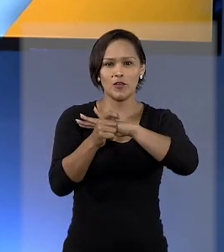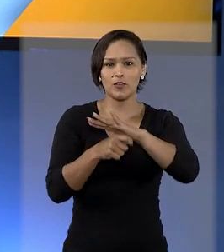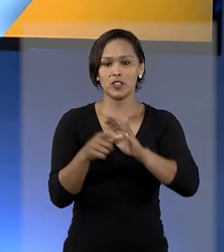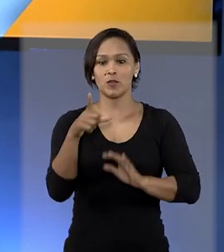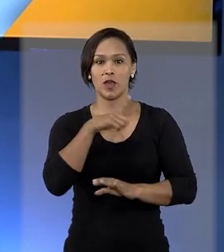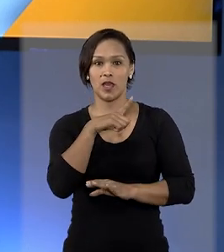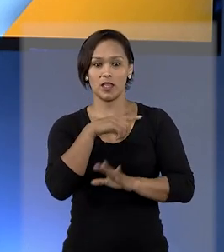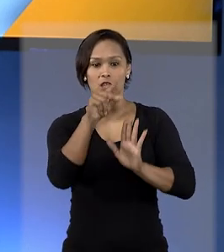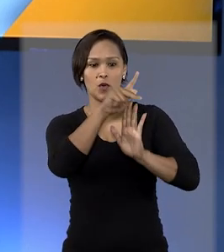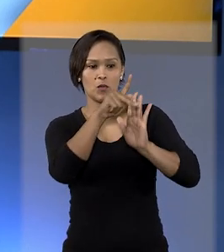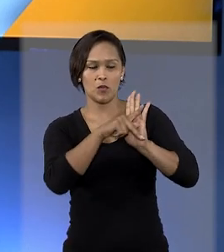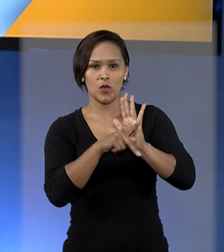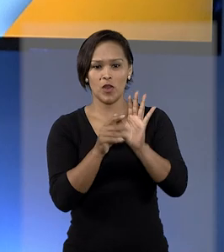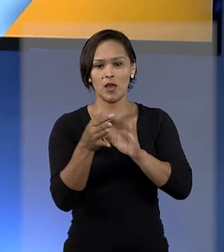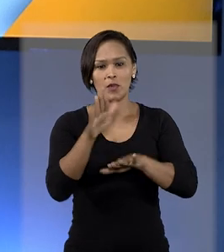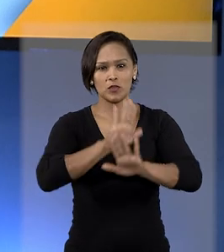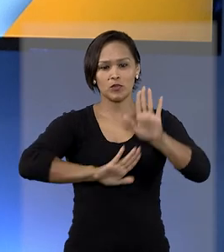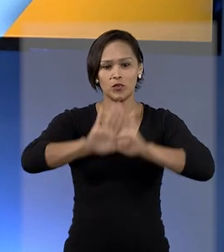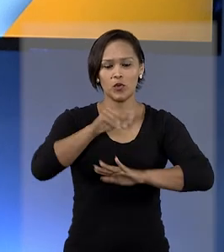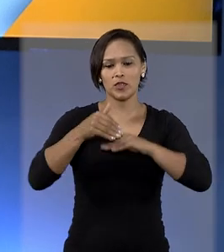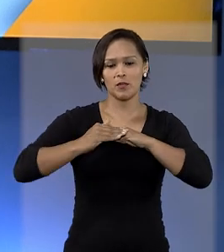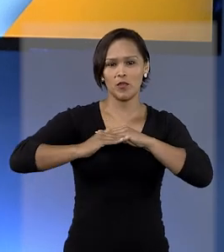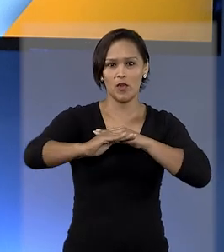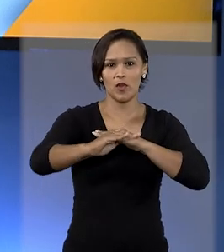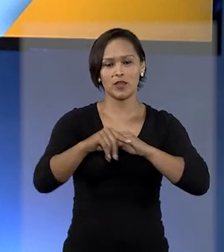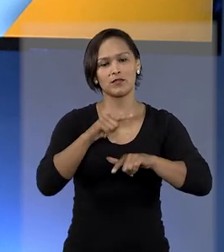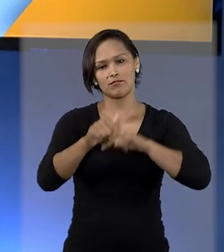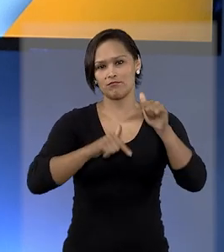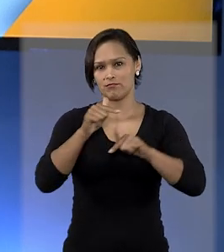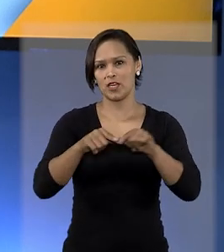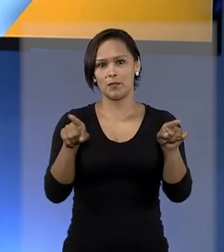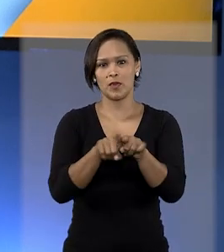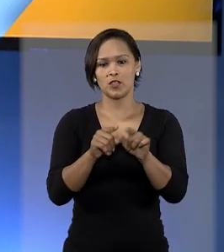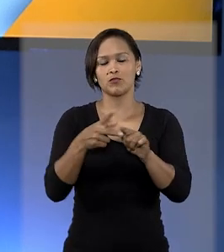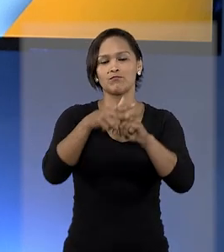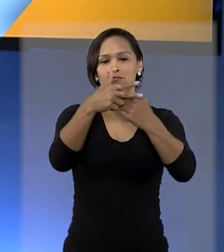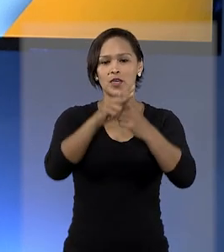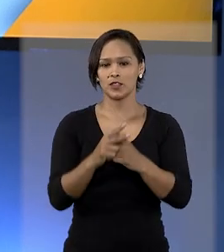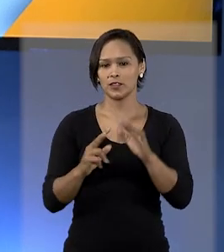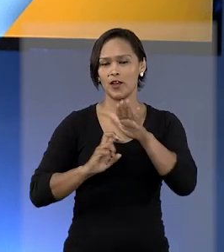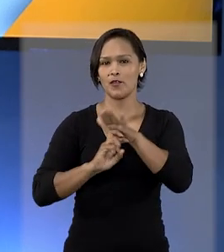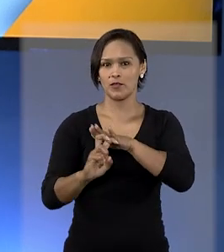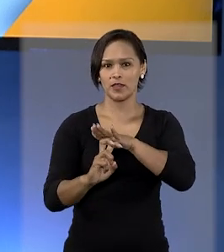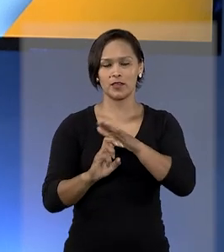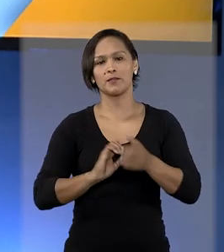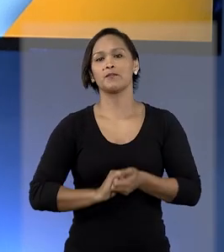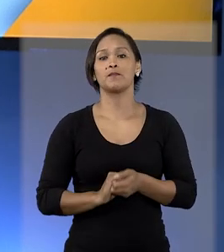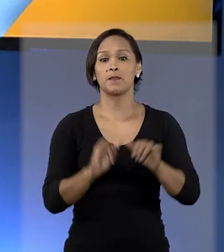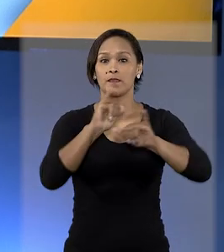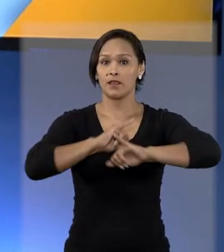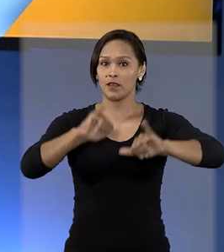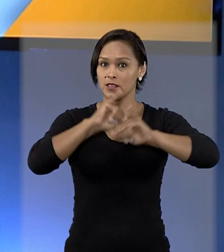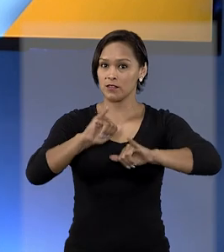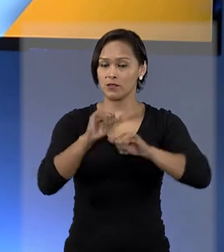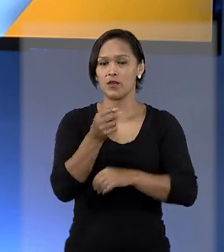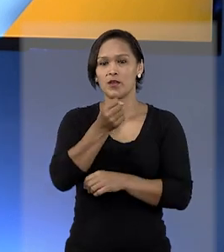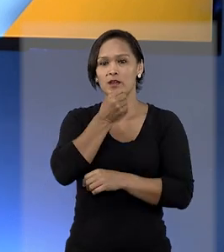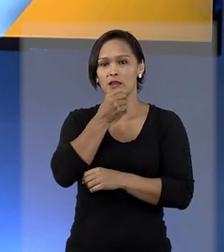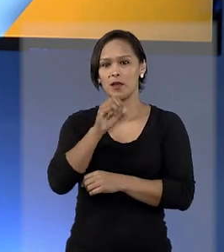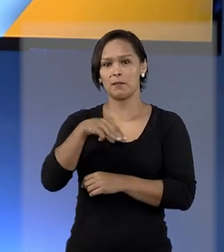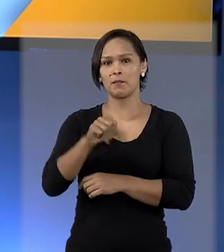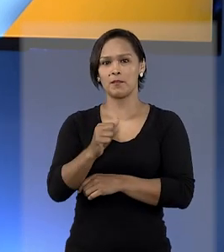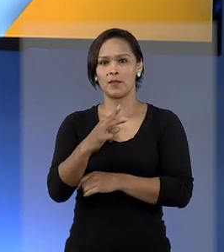no programa de concessão para execução de serviços de manutenção viária. As informações com a repórter Marina